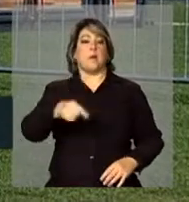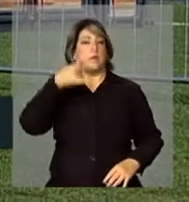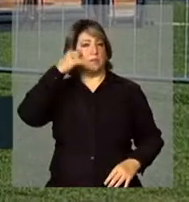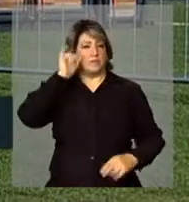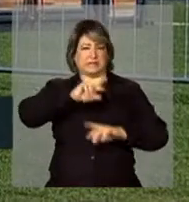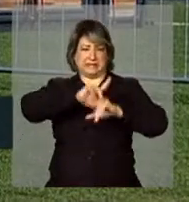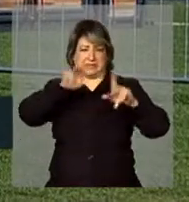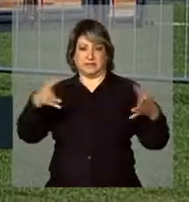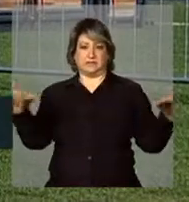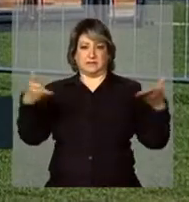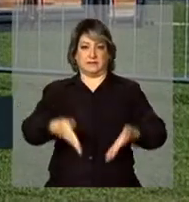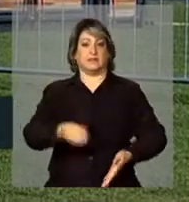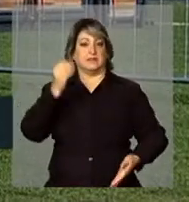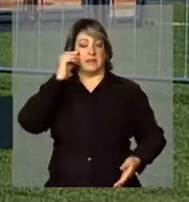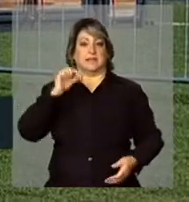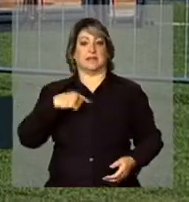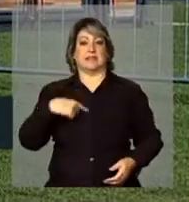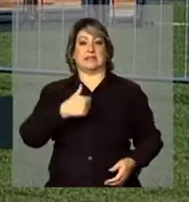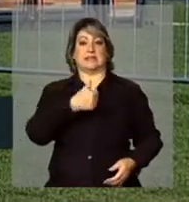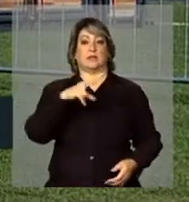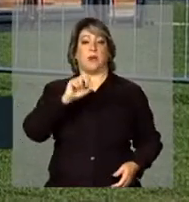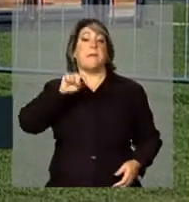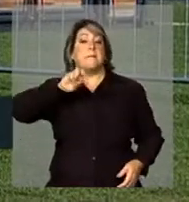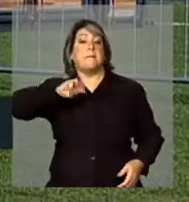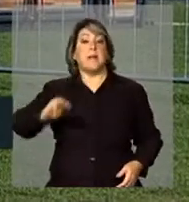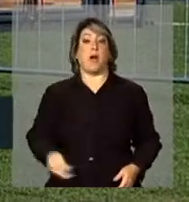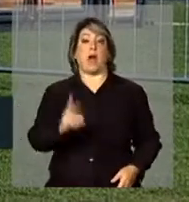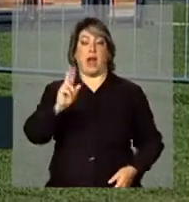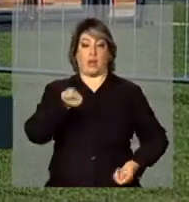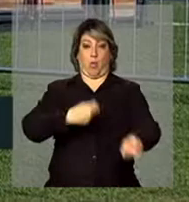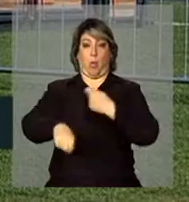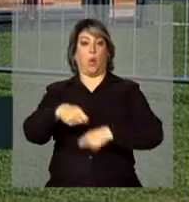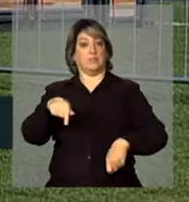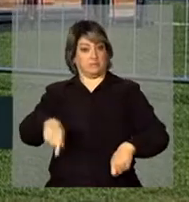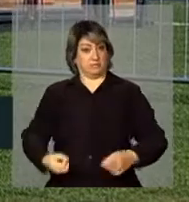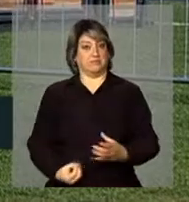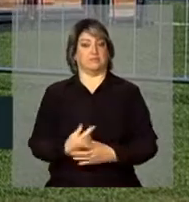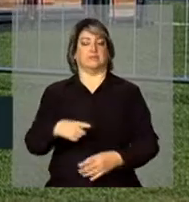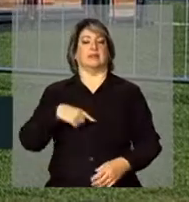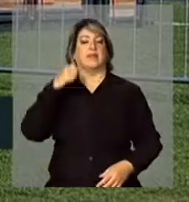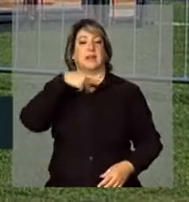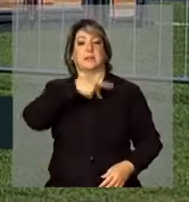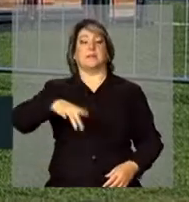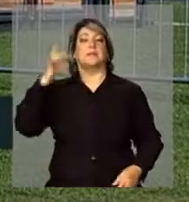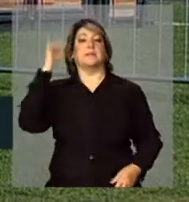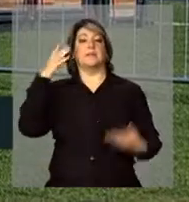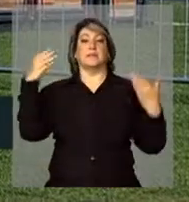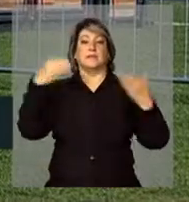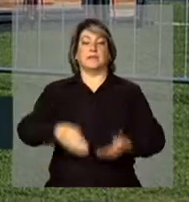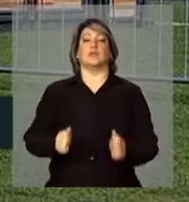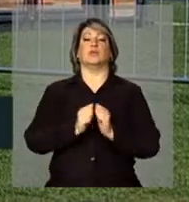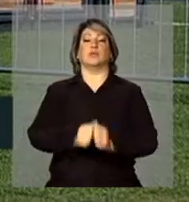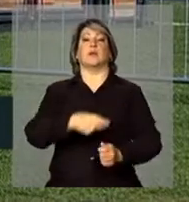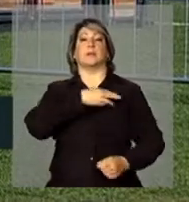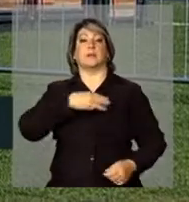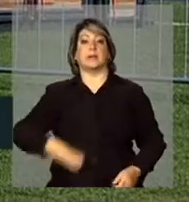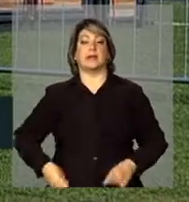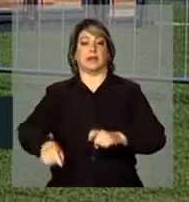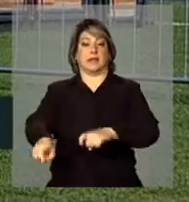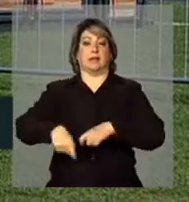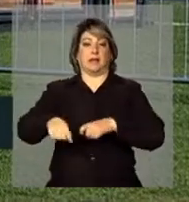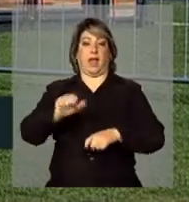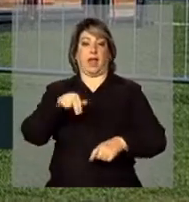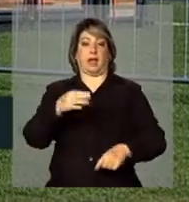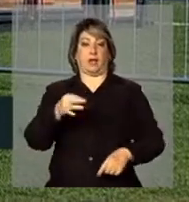movimentar 150 milhões de reais em negócios. A presidenta Dilma Rousseff vai chegar acompanhada do ministro da Agricultura, Antônio